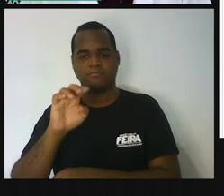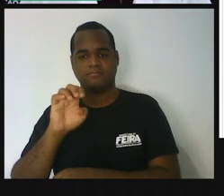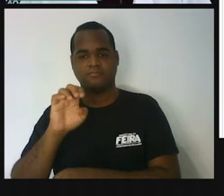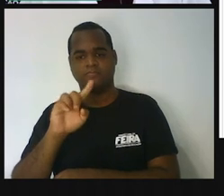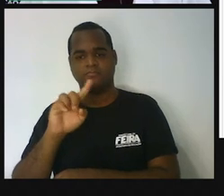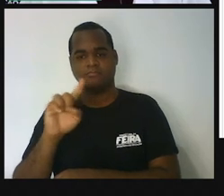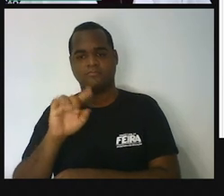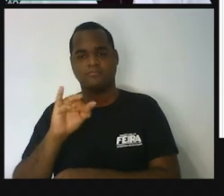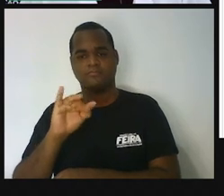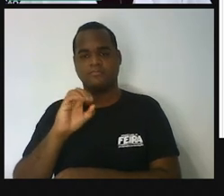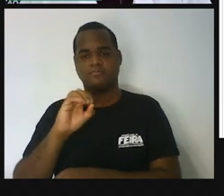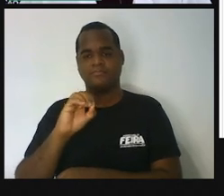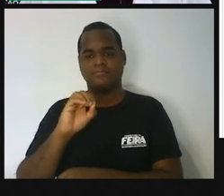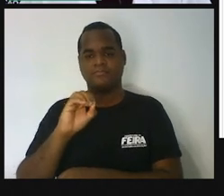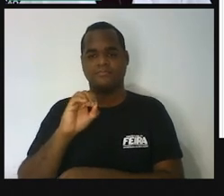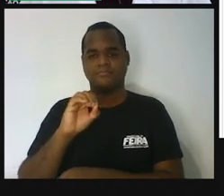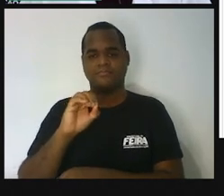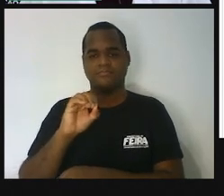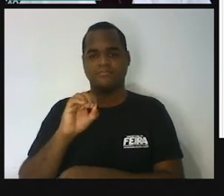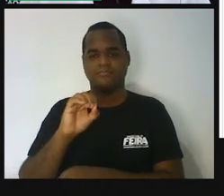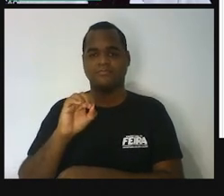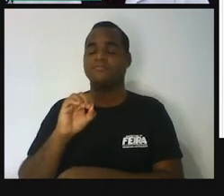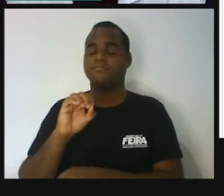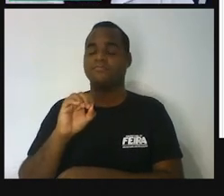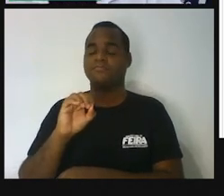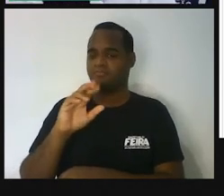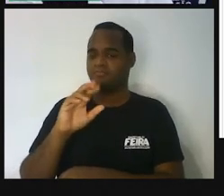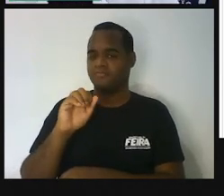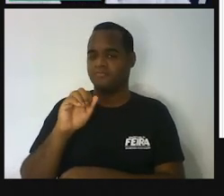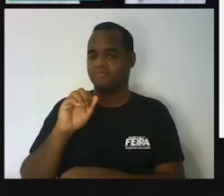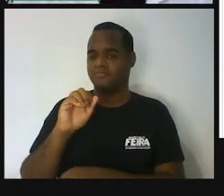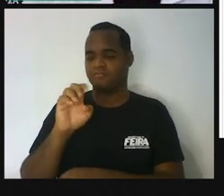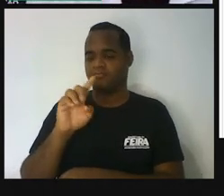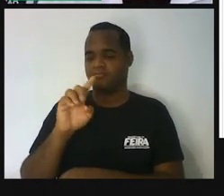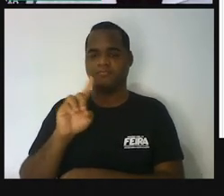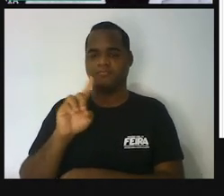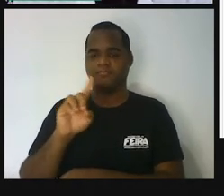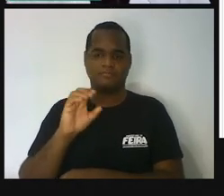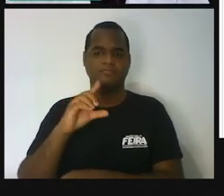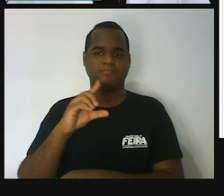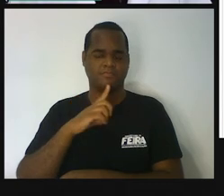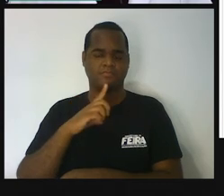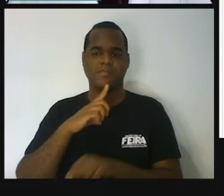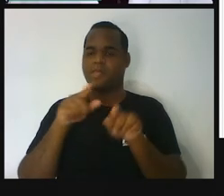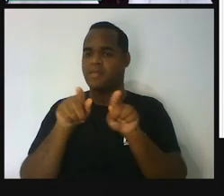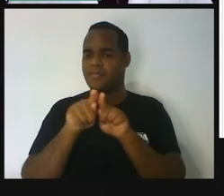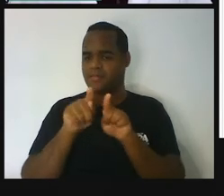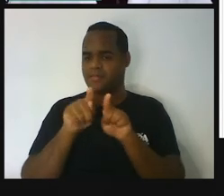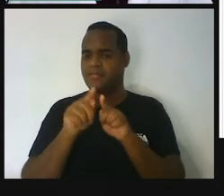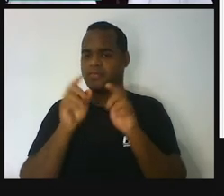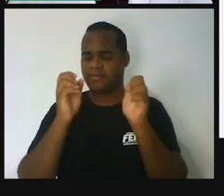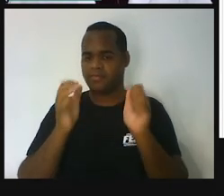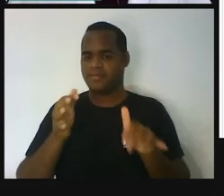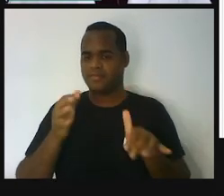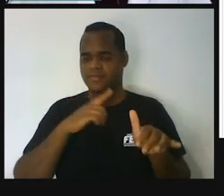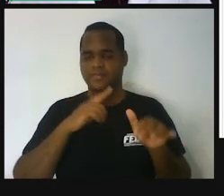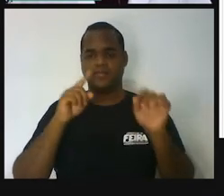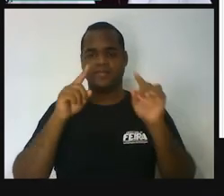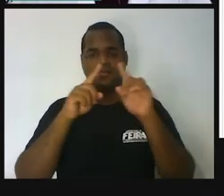Esse aqui é o trapézio, certo? O trapézio também. Ele é um